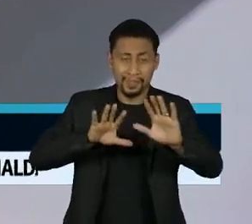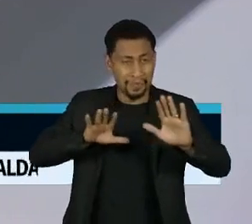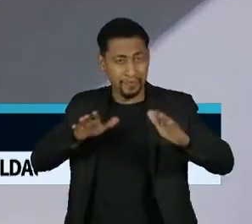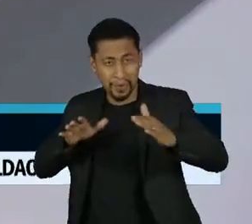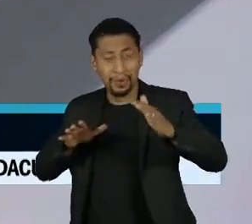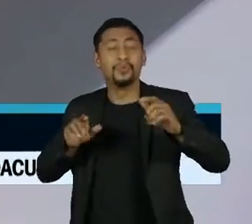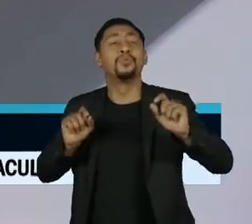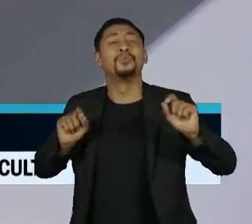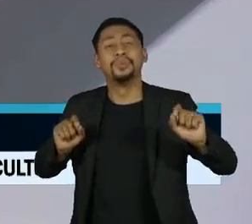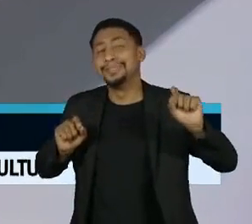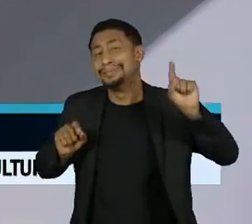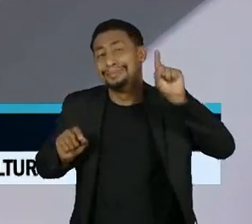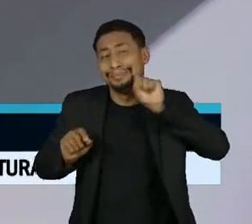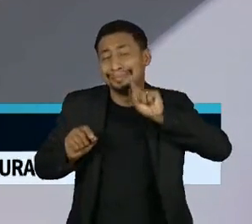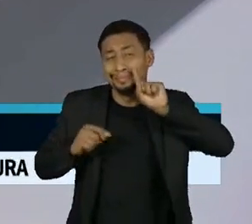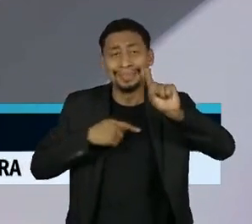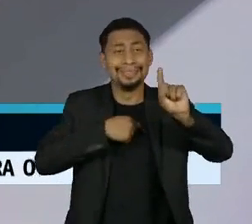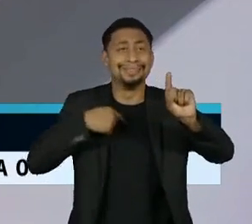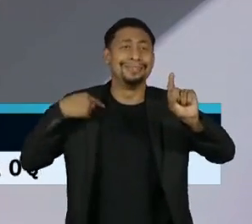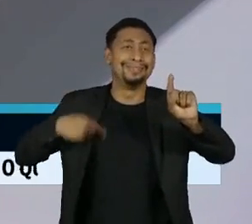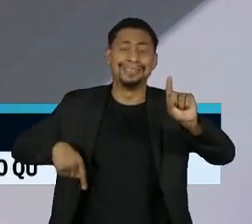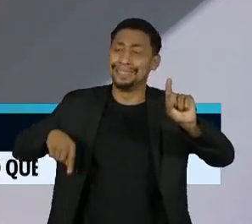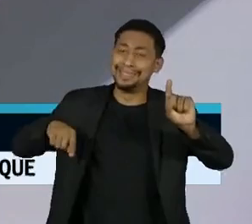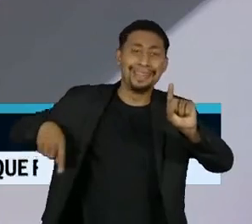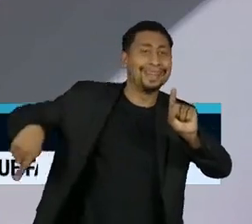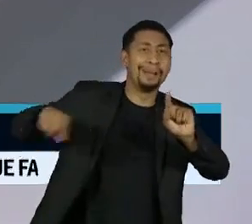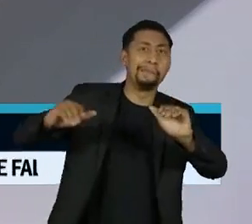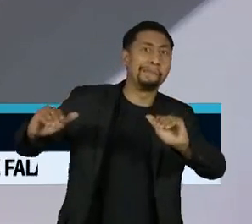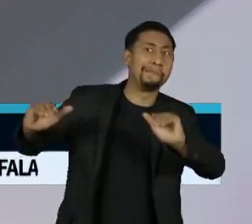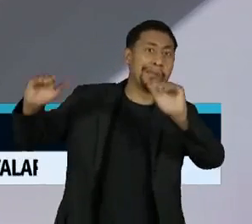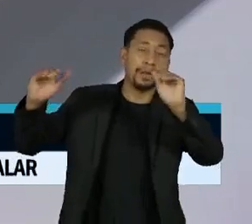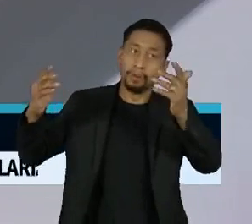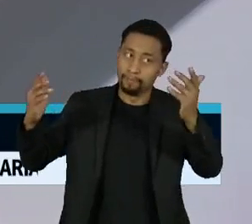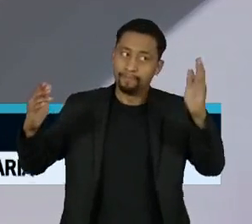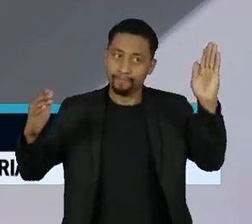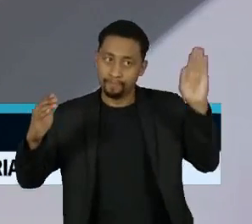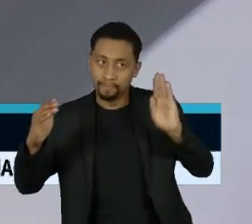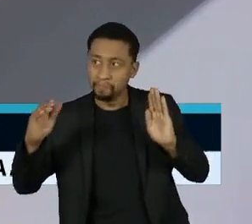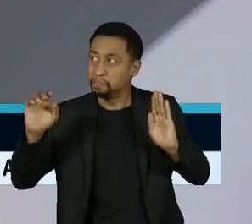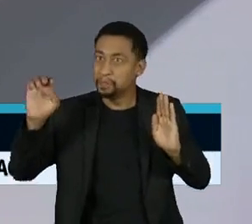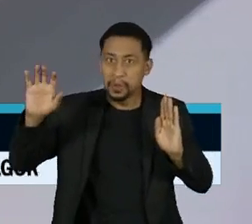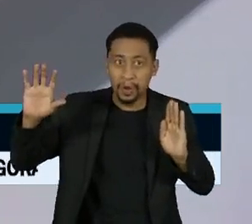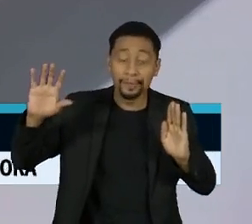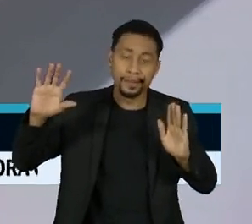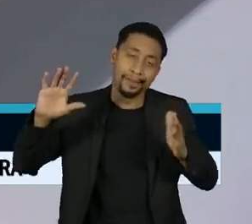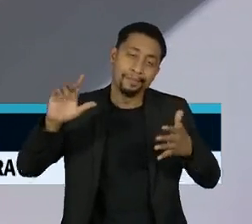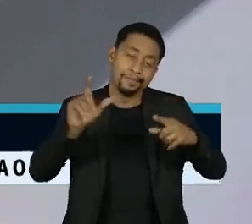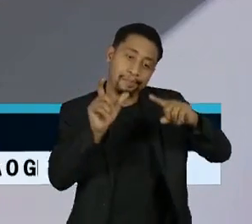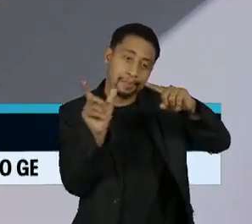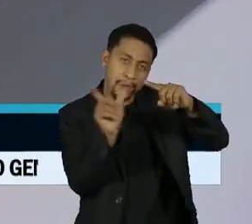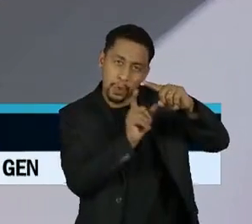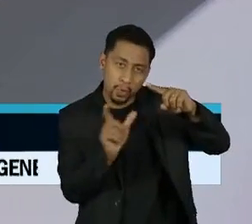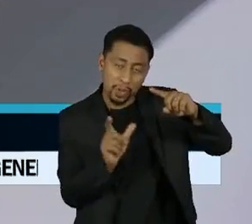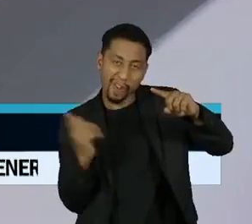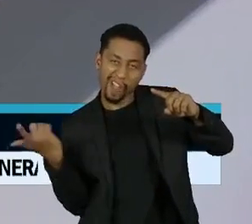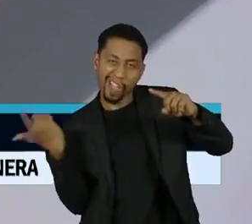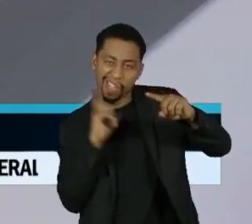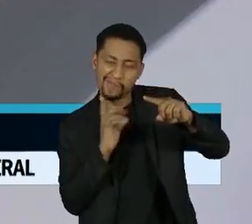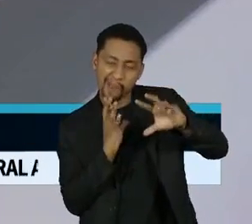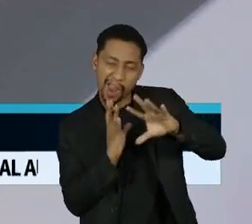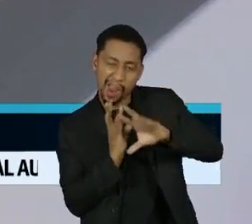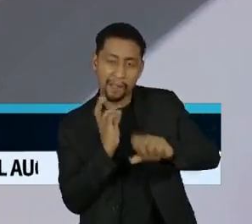Mas o acordo entre Mercosul e União Europeia justamente pode trazer 25% do PIB mundial para